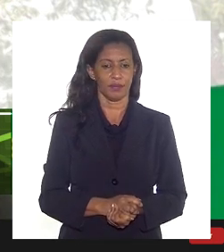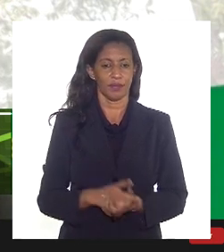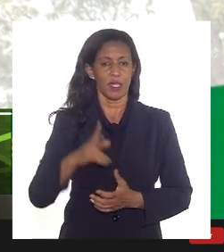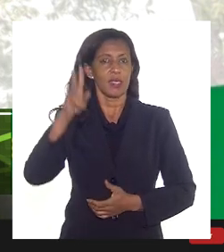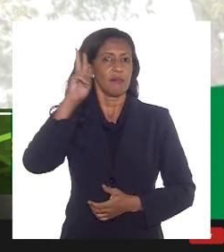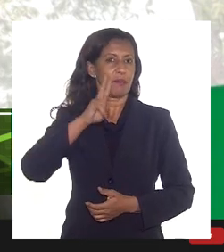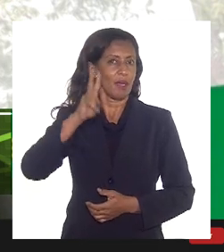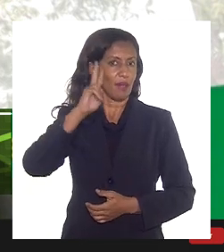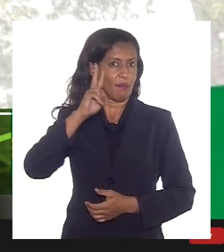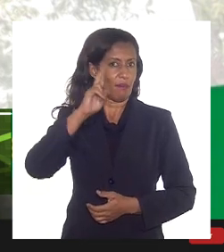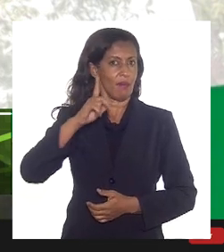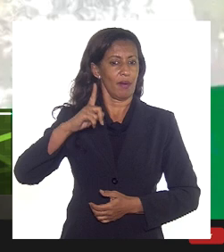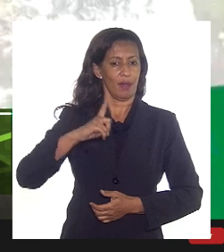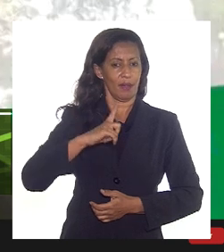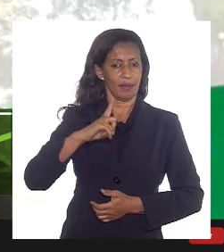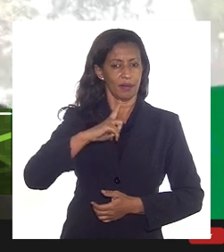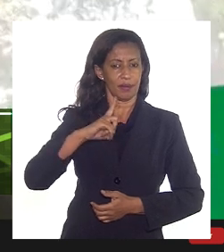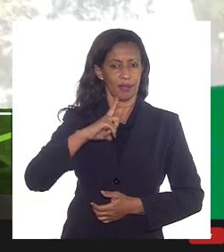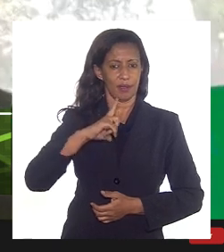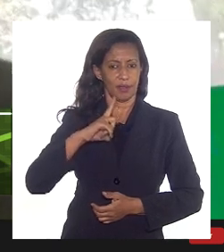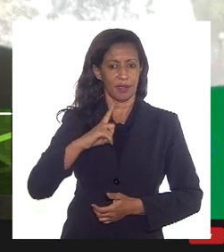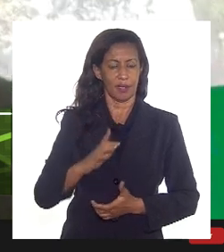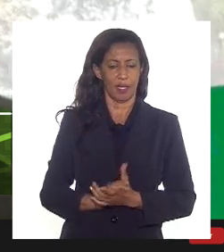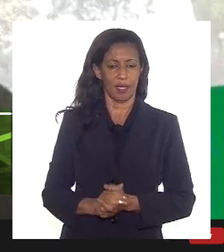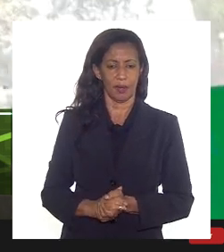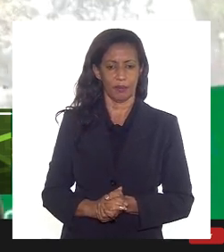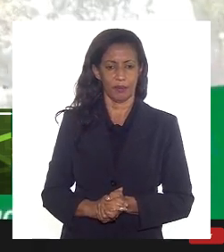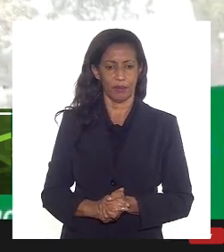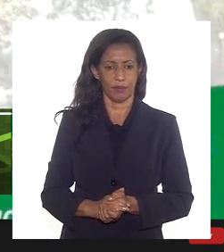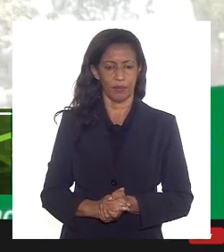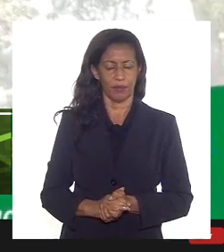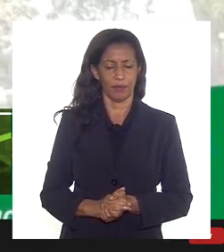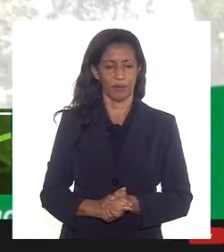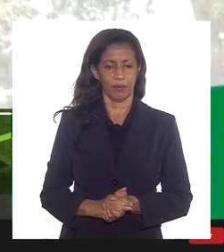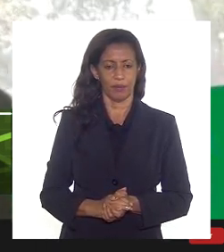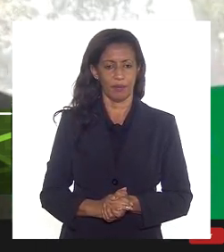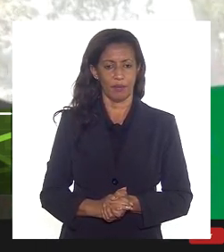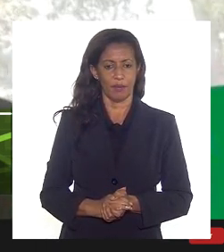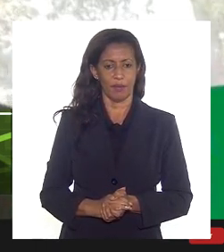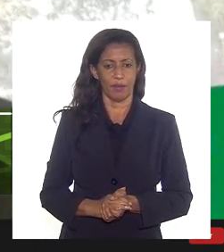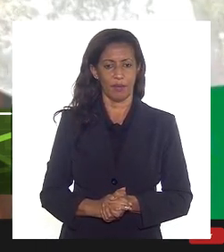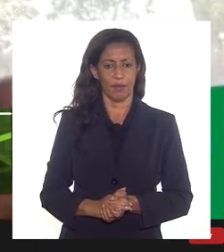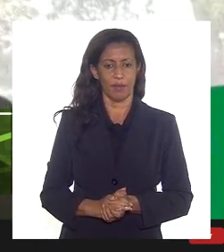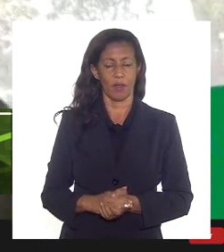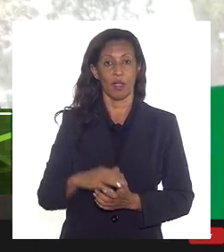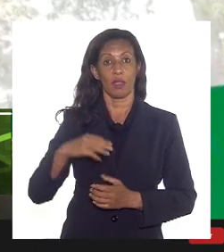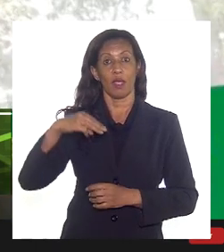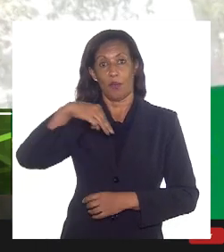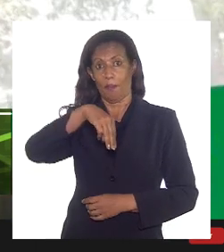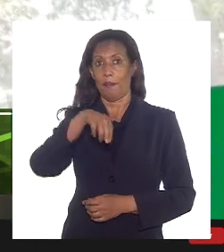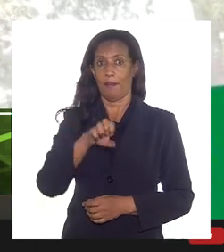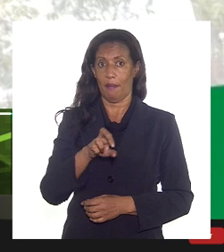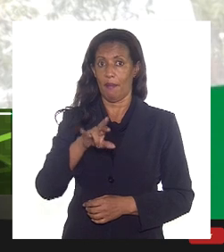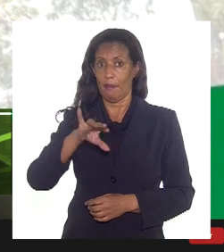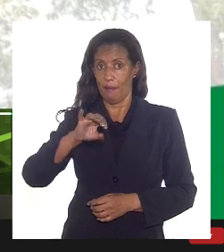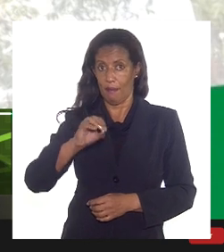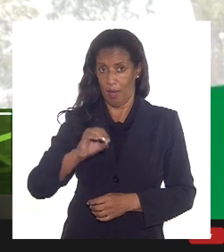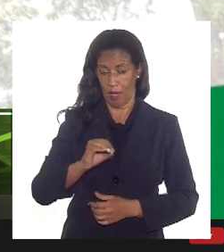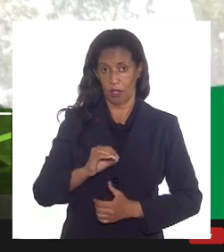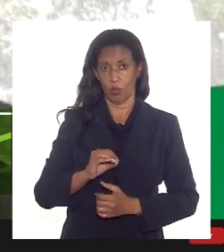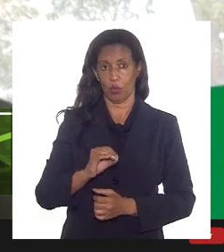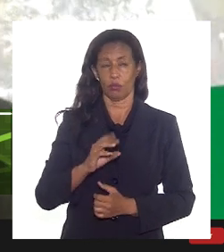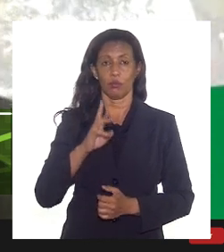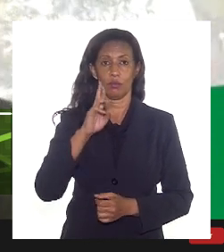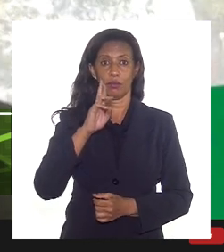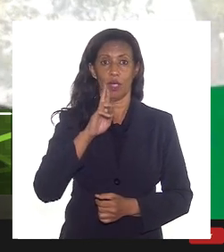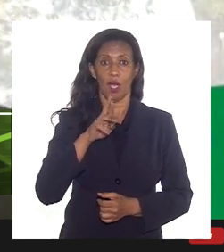que existe um contencioso em que há um numérito, uma discussão a respeito